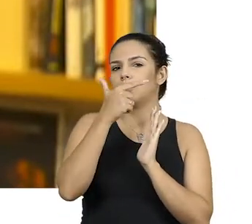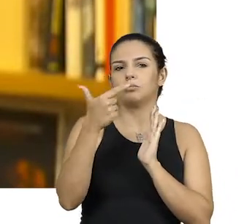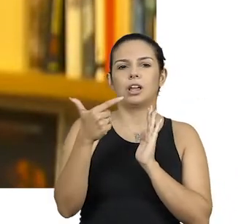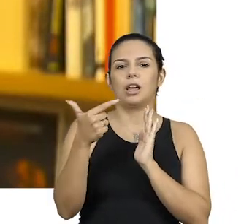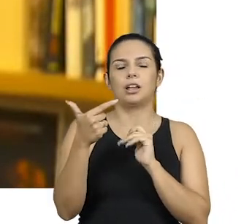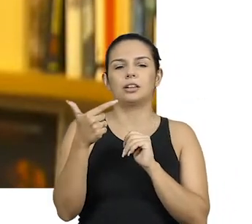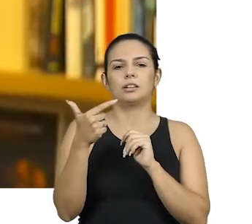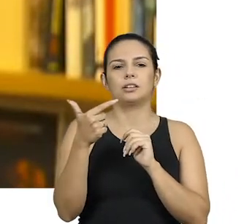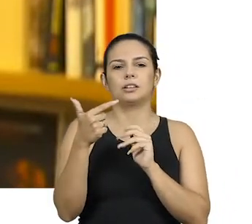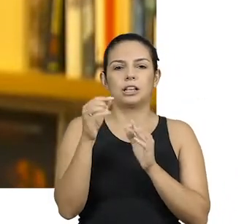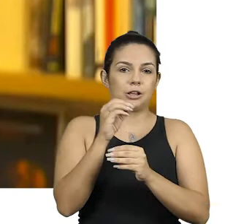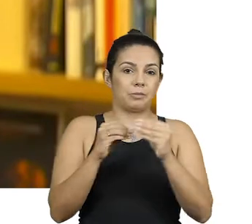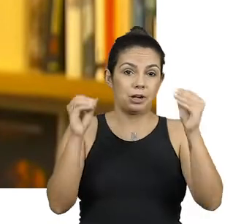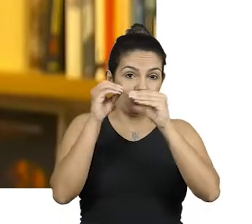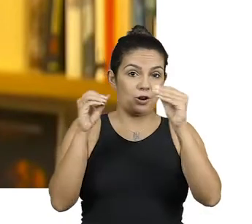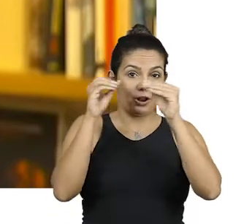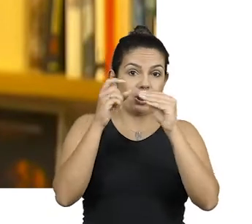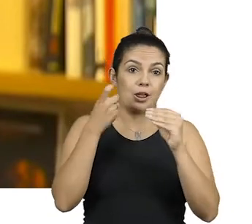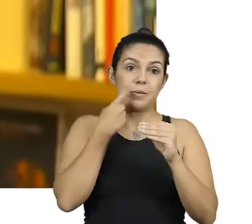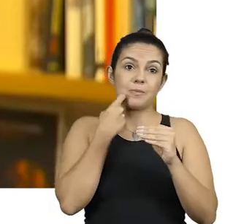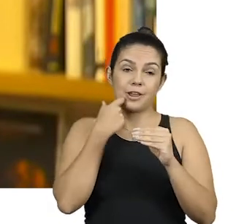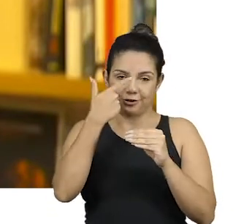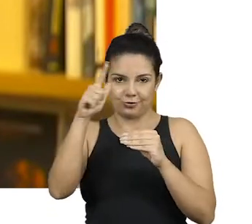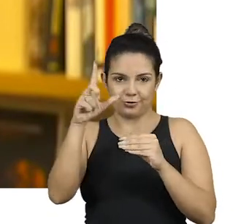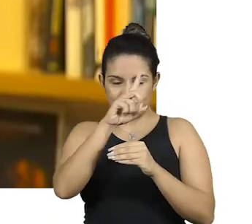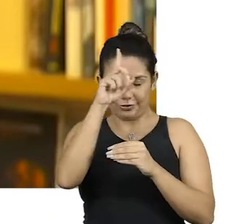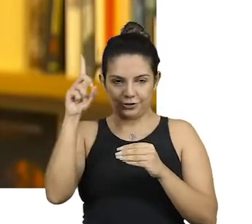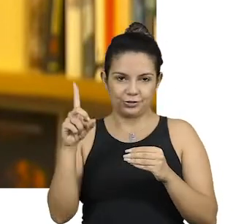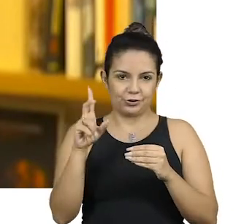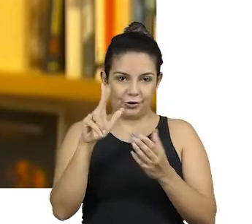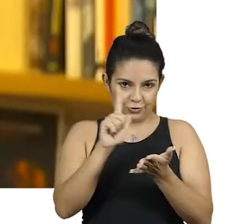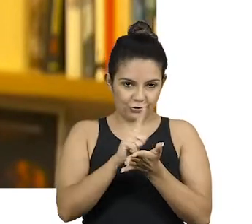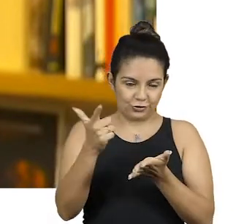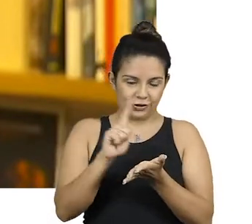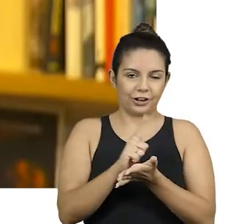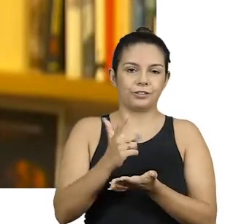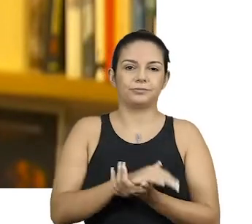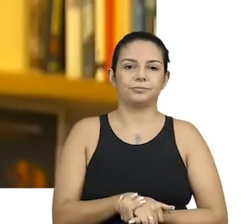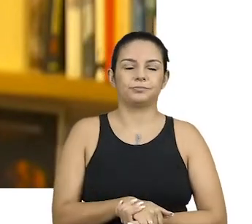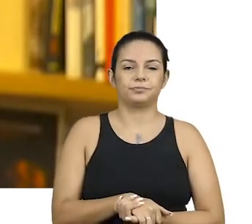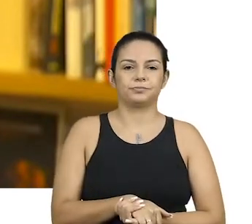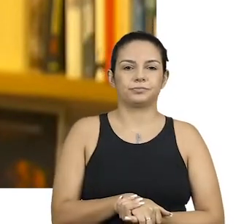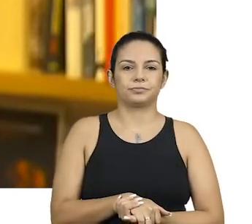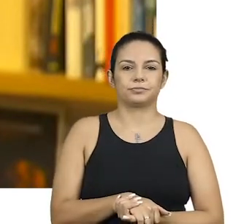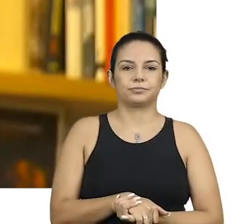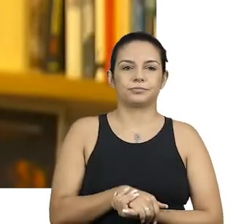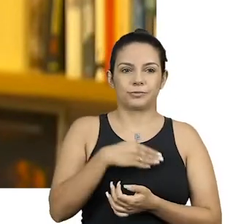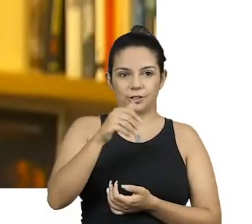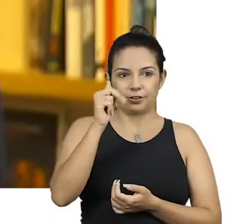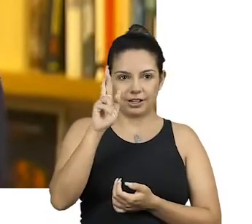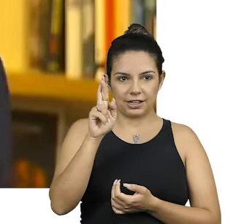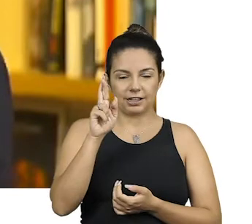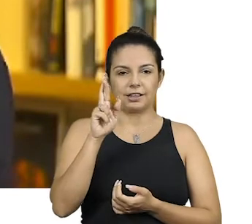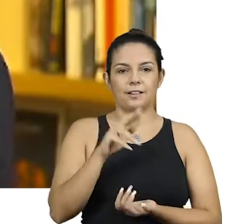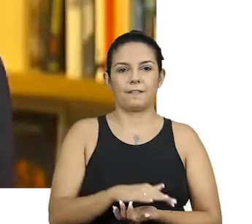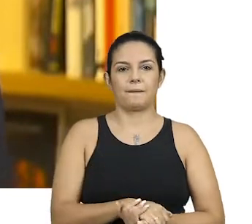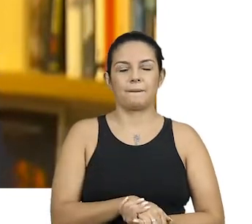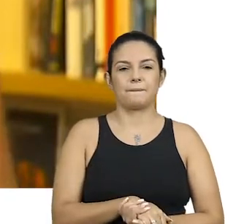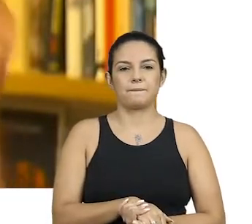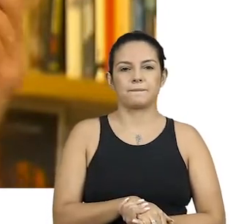de embrulhar o peixe no dia seguinte, como o jornal. Eles diziam, vai ao ar? Vai ao ar.